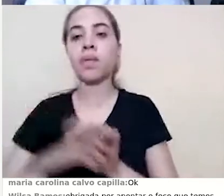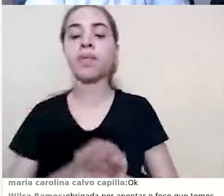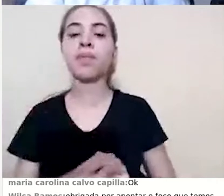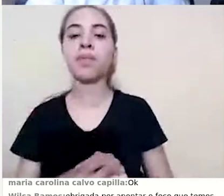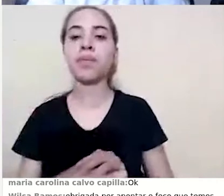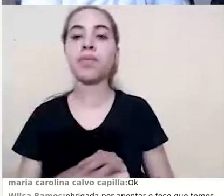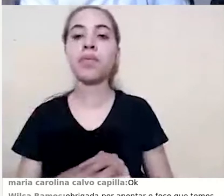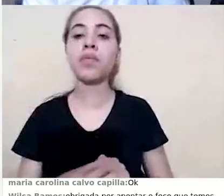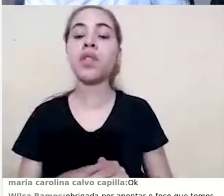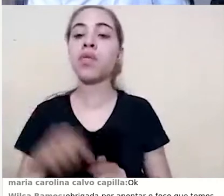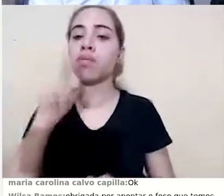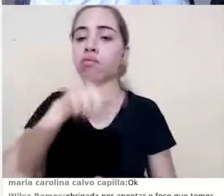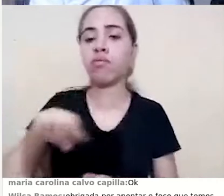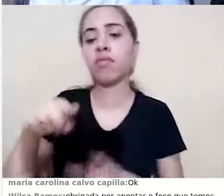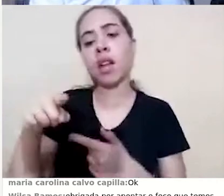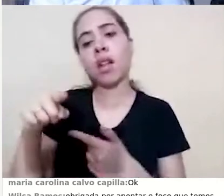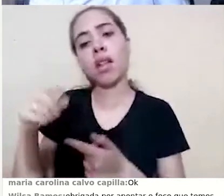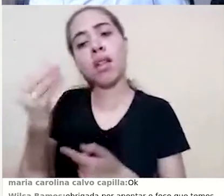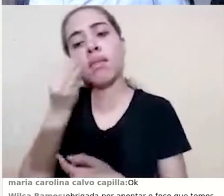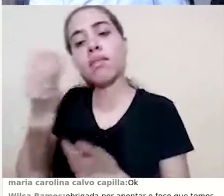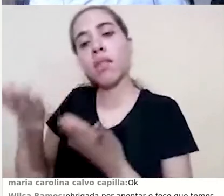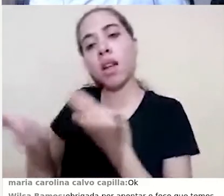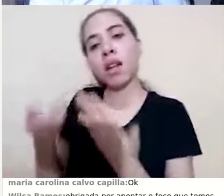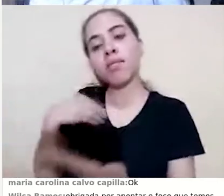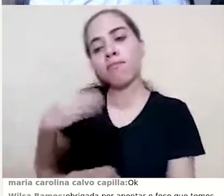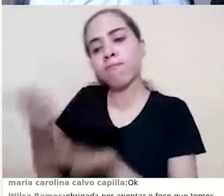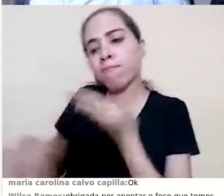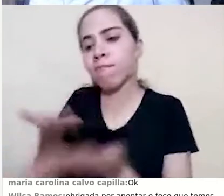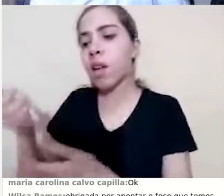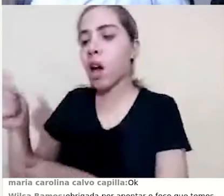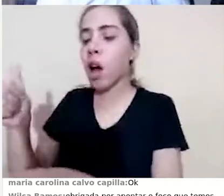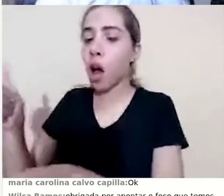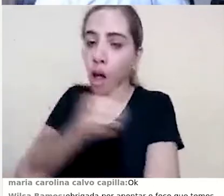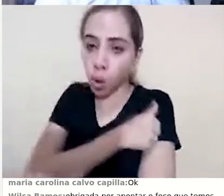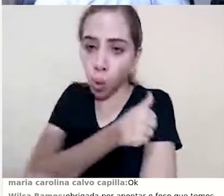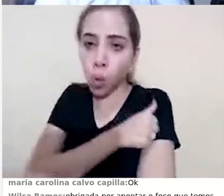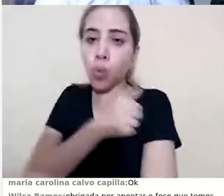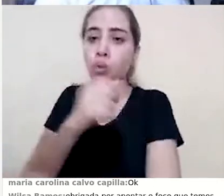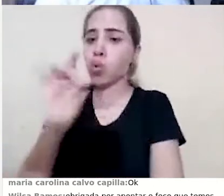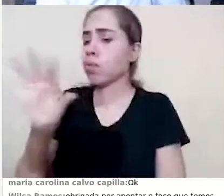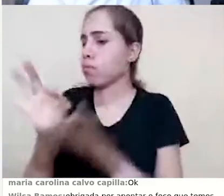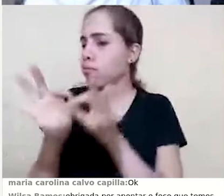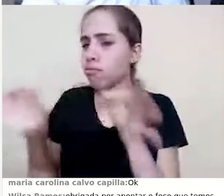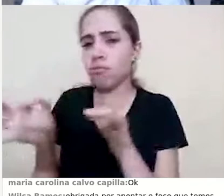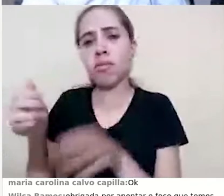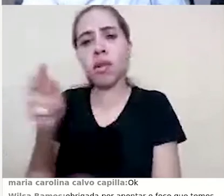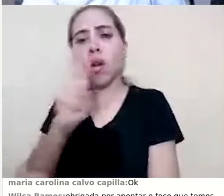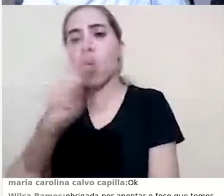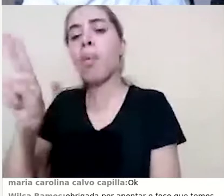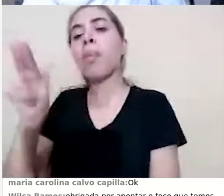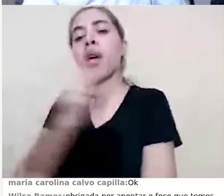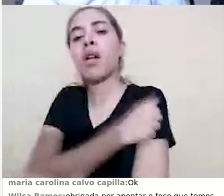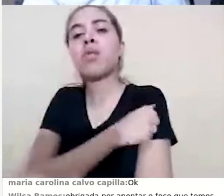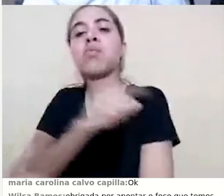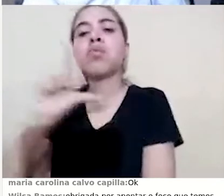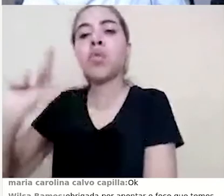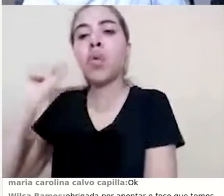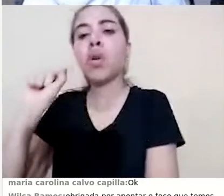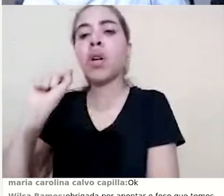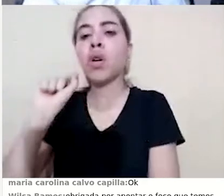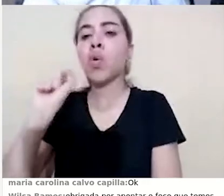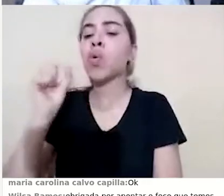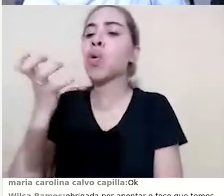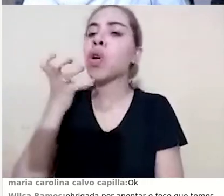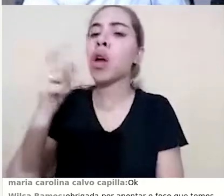Para eu interagir com o aluno, é muito simples, basta eu clicar no nome do aluno e escolher qualquer uma das